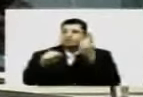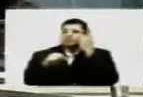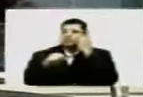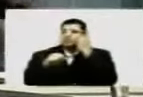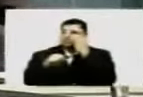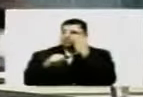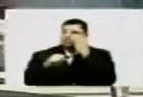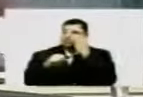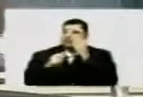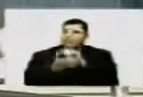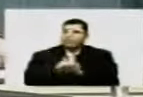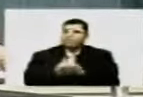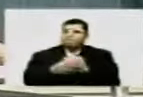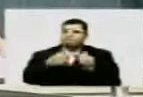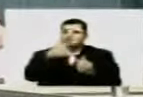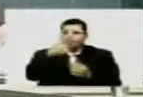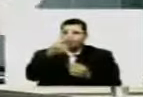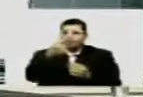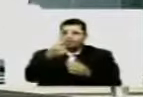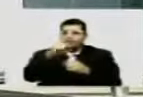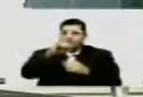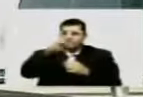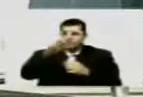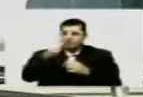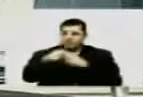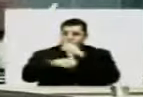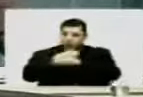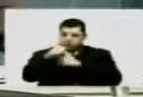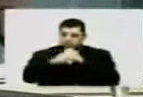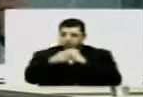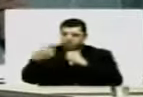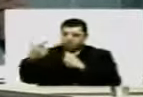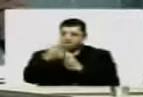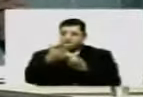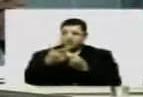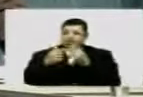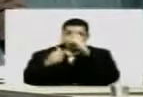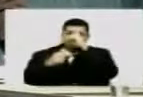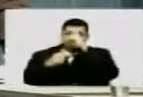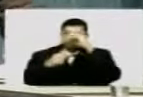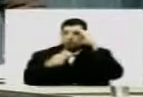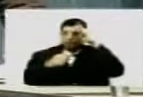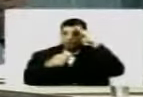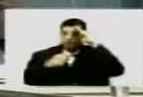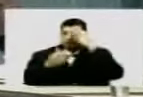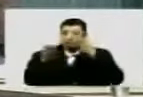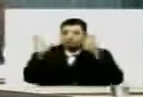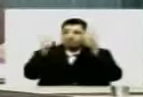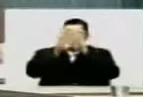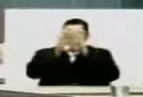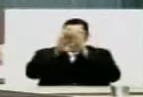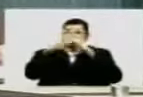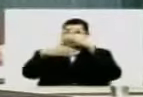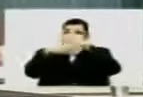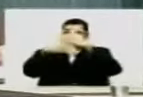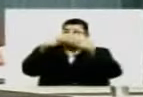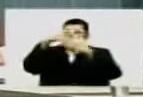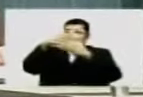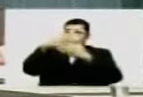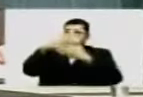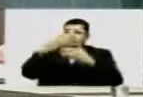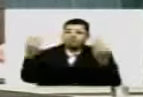20 de janeiro de 2013, o hospital de guarnição entra em obras.